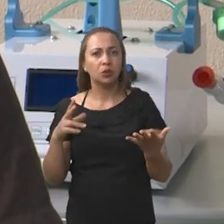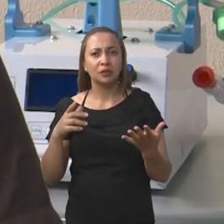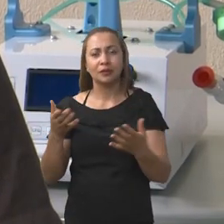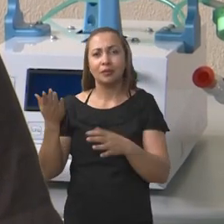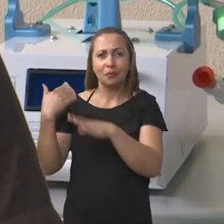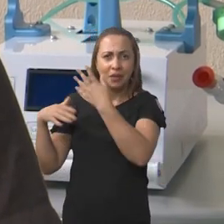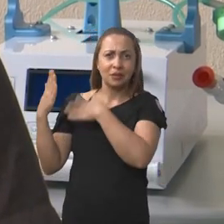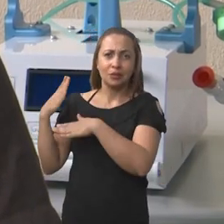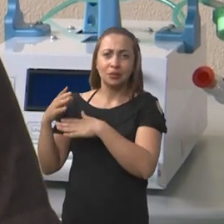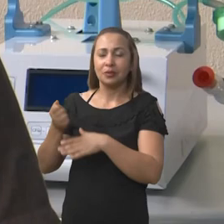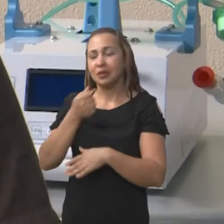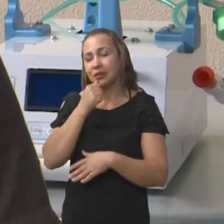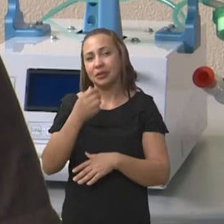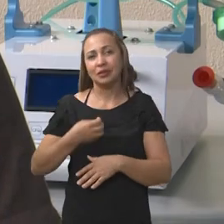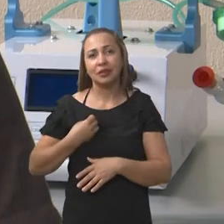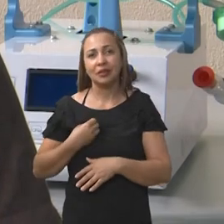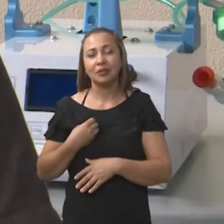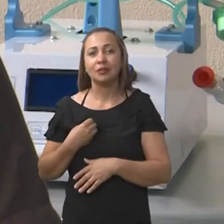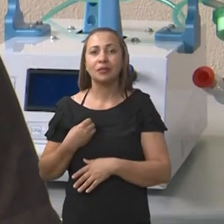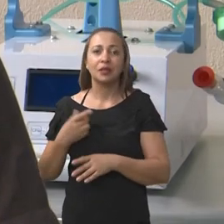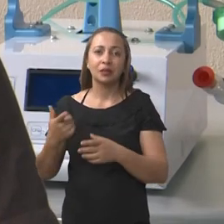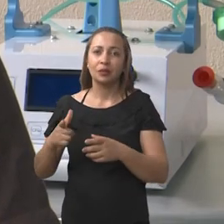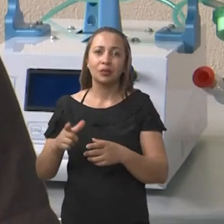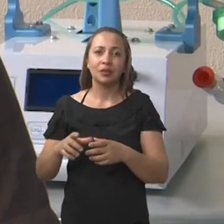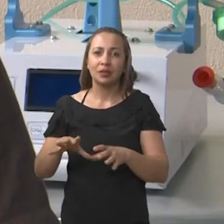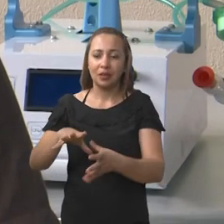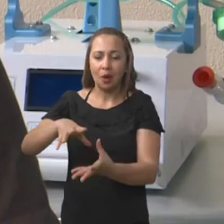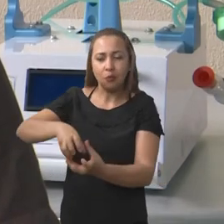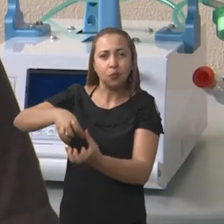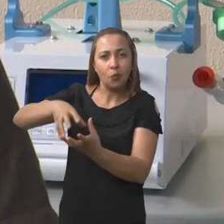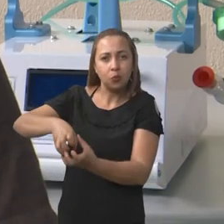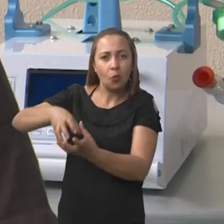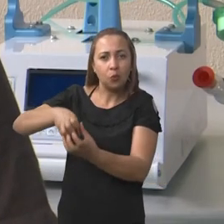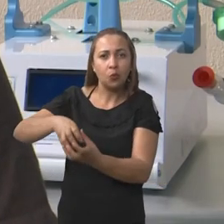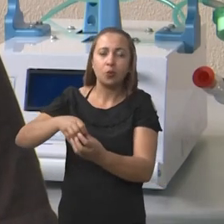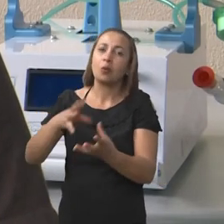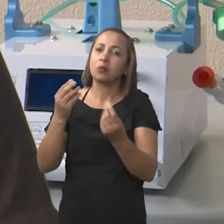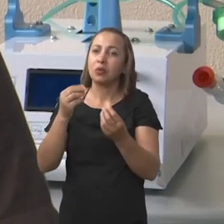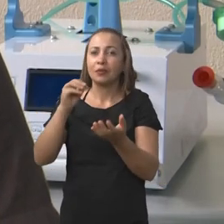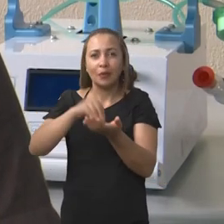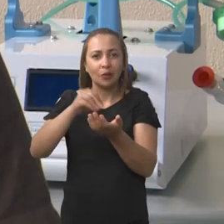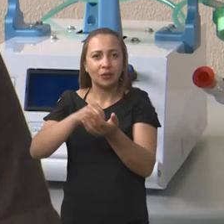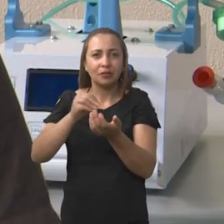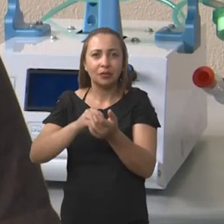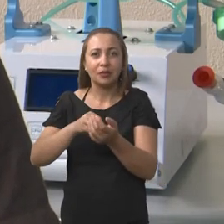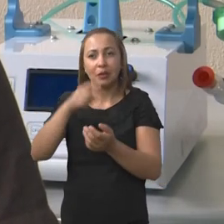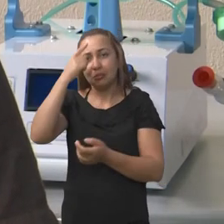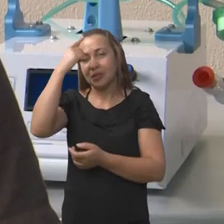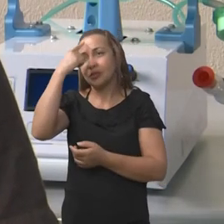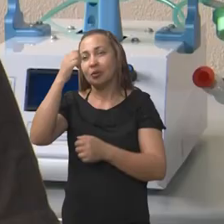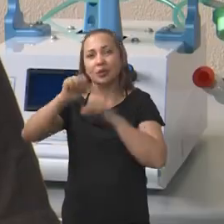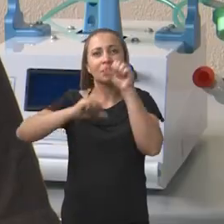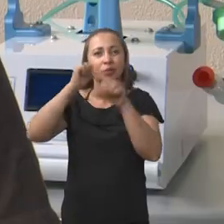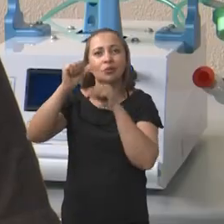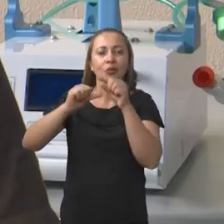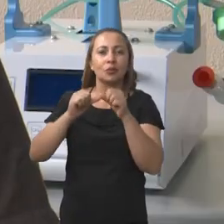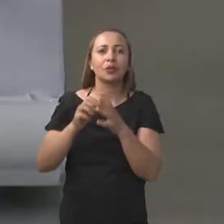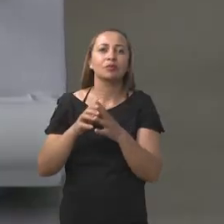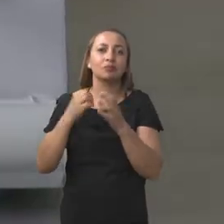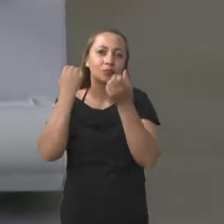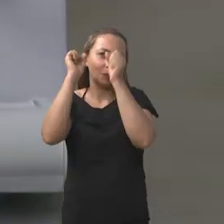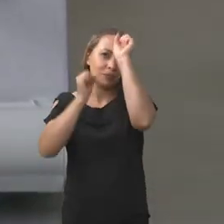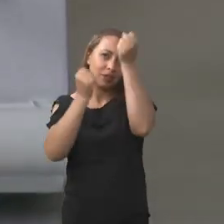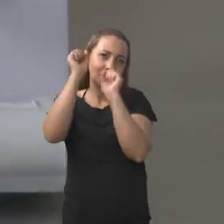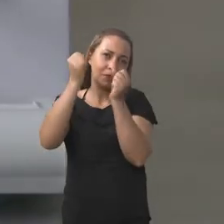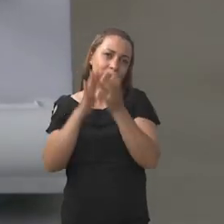passou e ainda passa de não ter ventiladores suficientes e se pensou em desenvolver esse modelo.